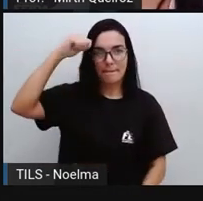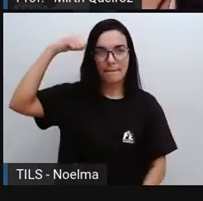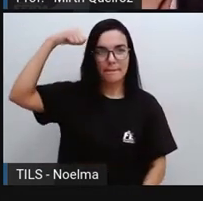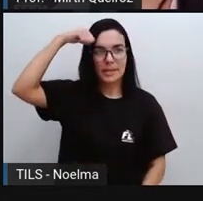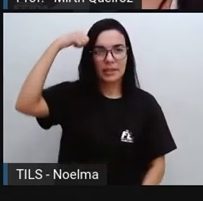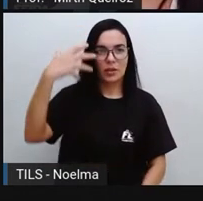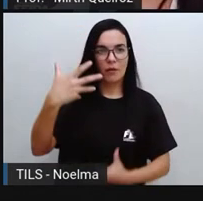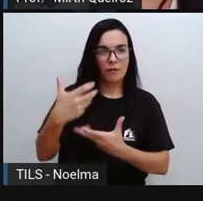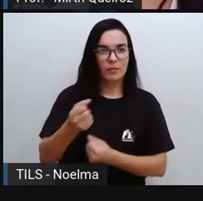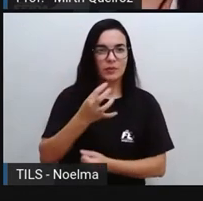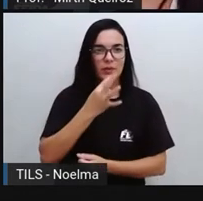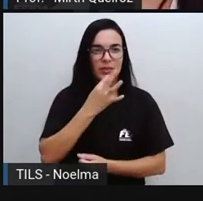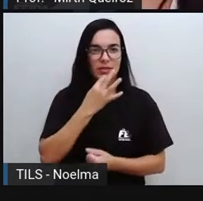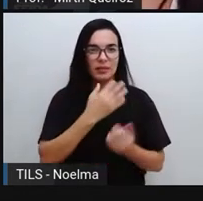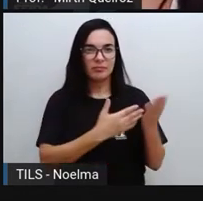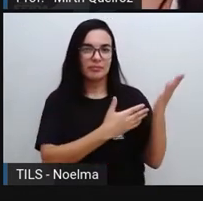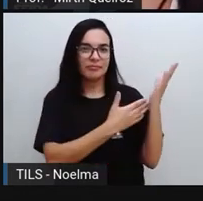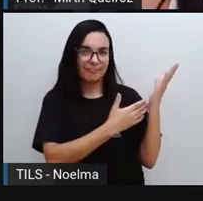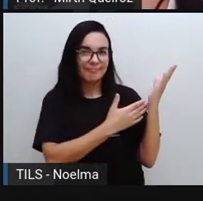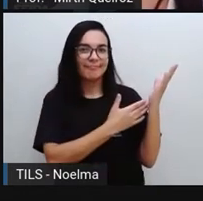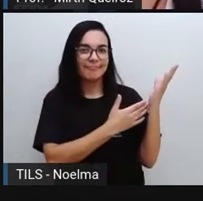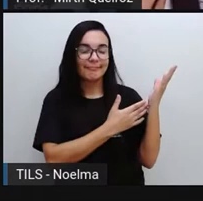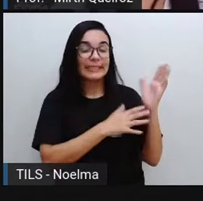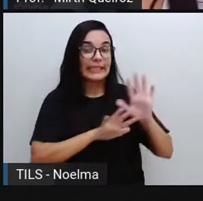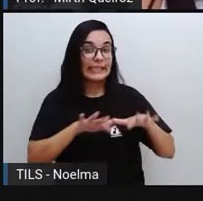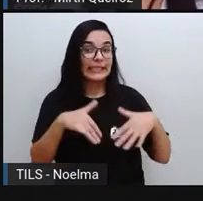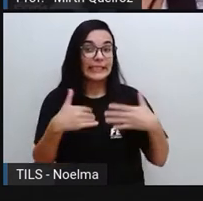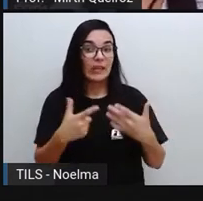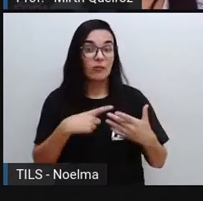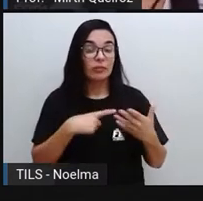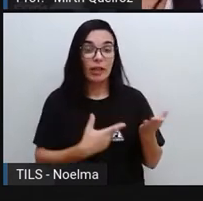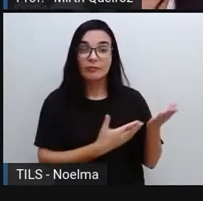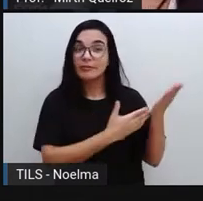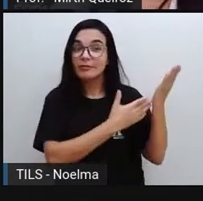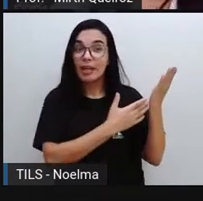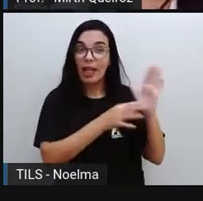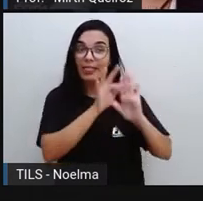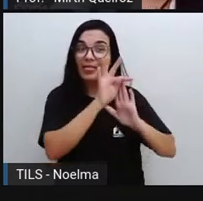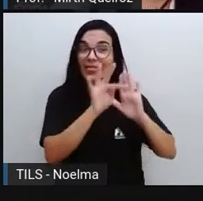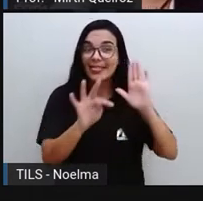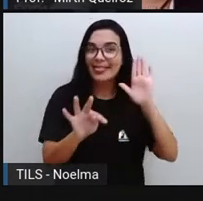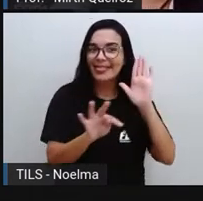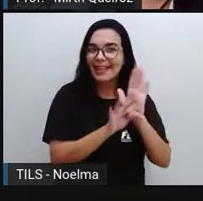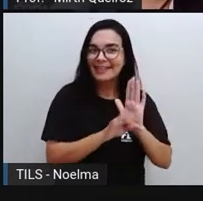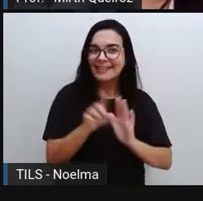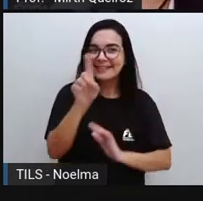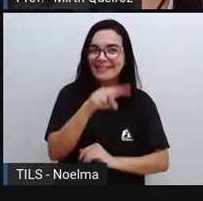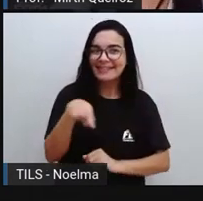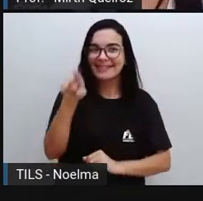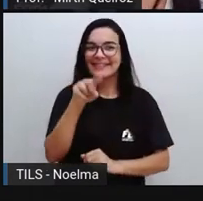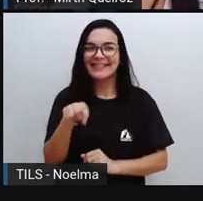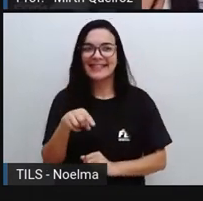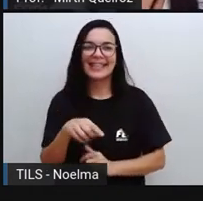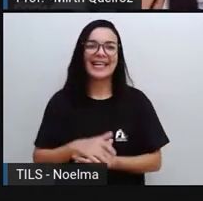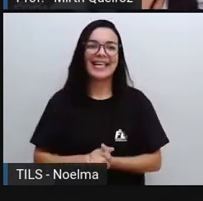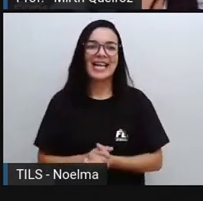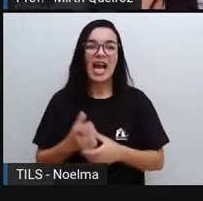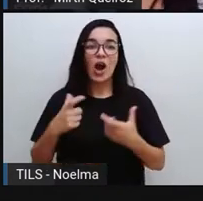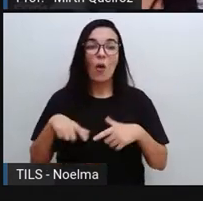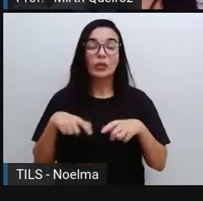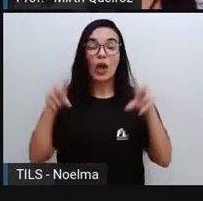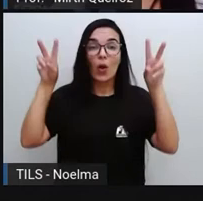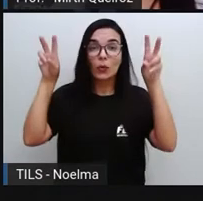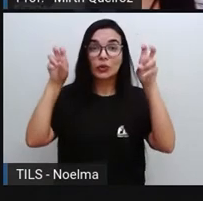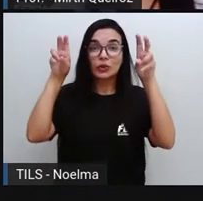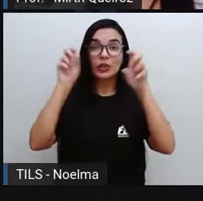Vamos conhecer? Para isso, eu trouxe aqui um texto para vocês, certo? Onde o título